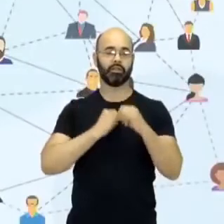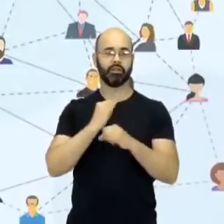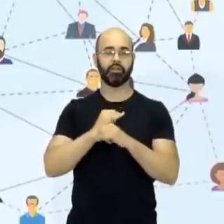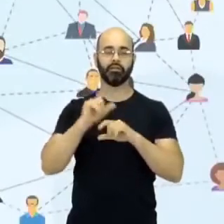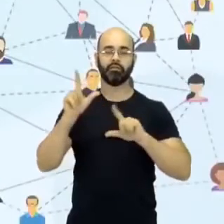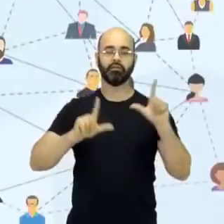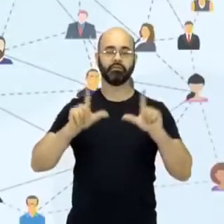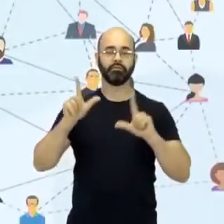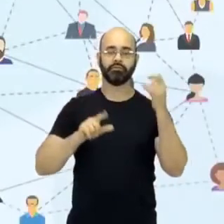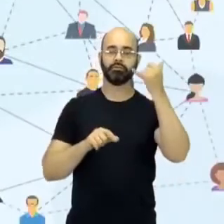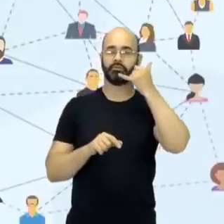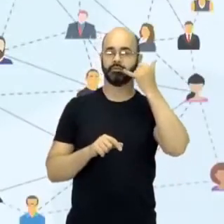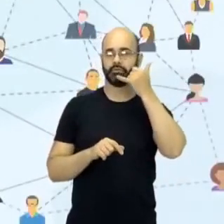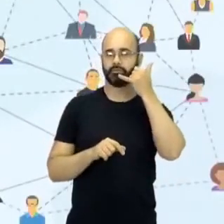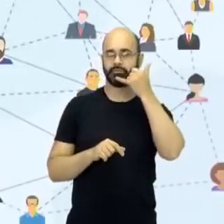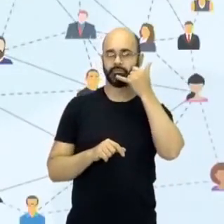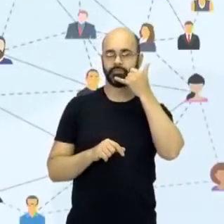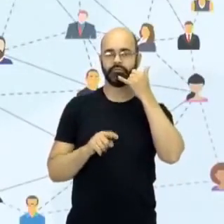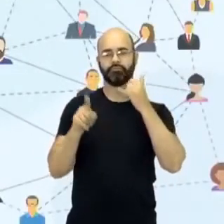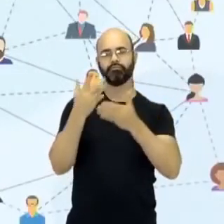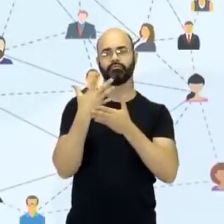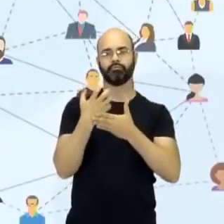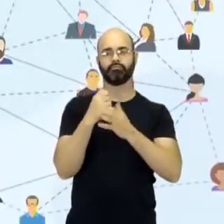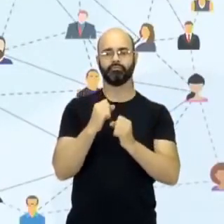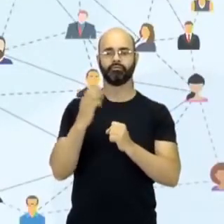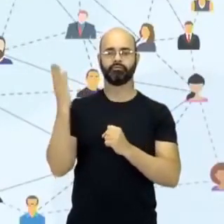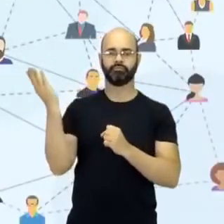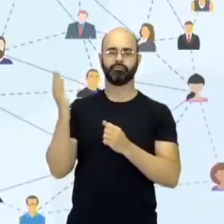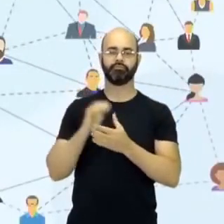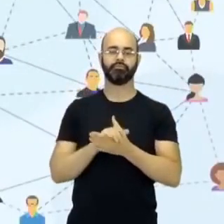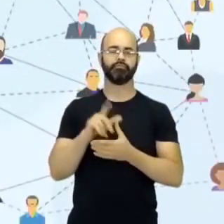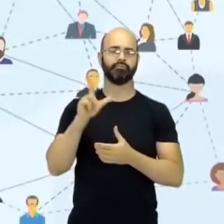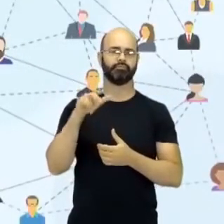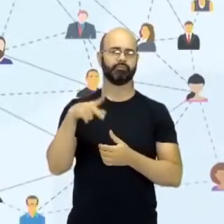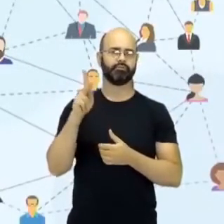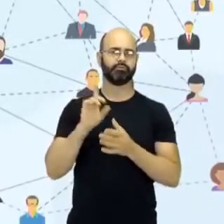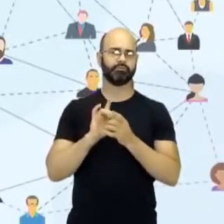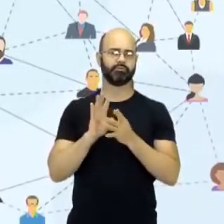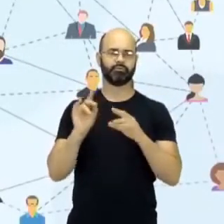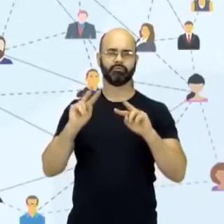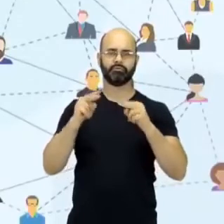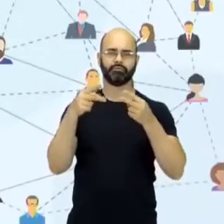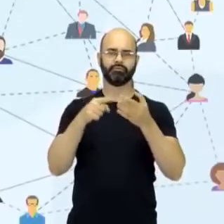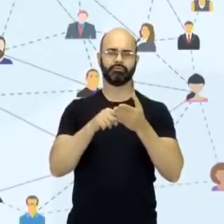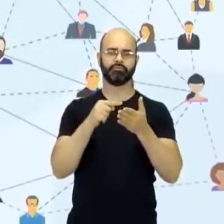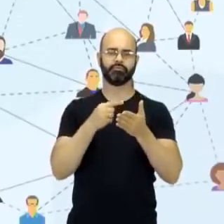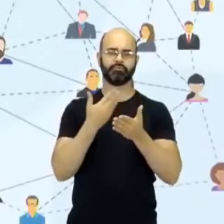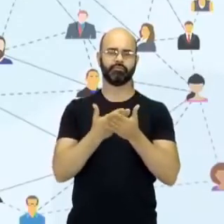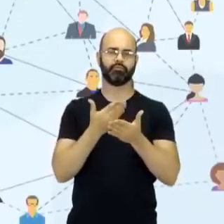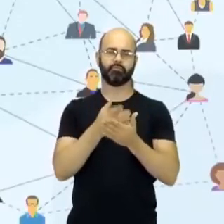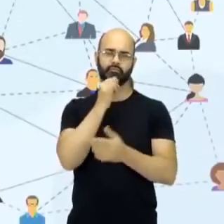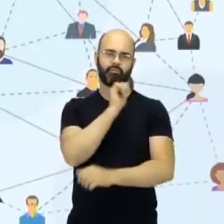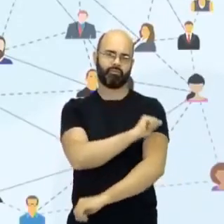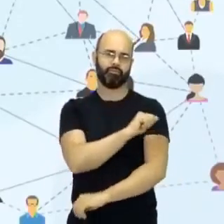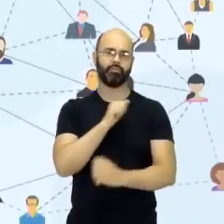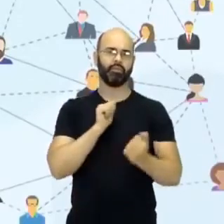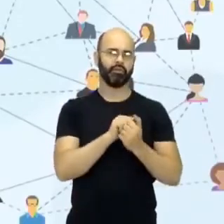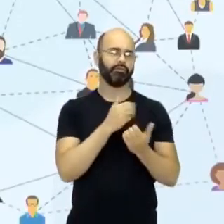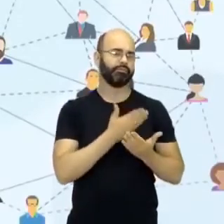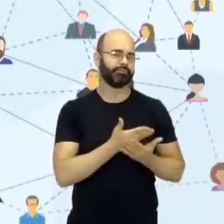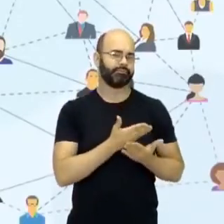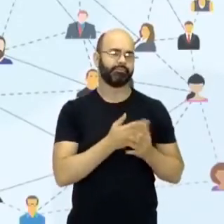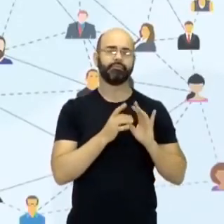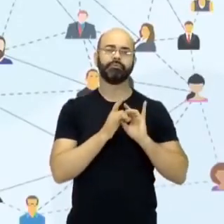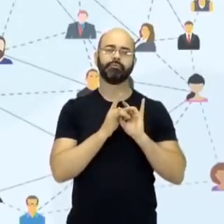televisão e celular, print a tela, tem esse link pra vocês estarem aí, né, estudando junto com seus alunos aí, né,